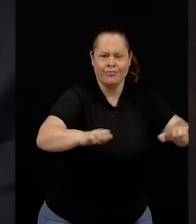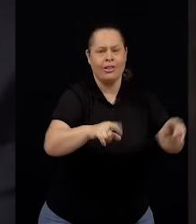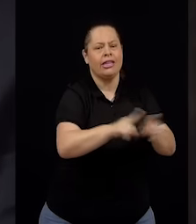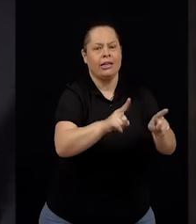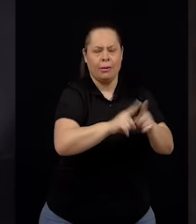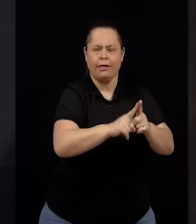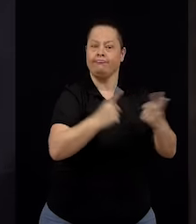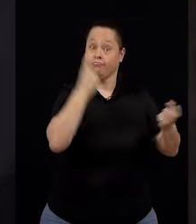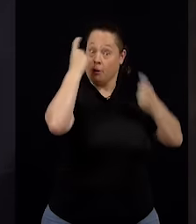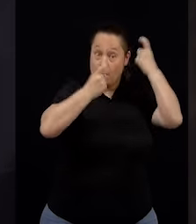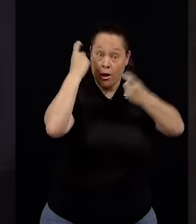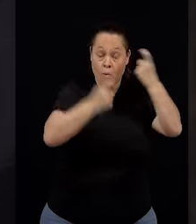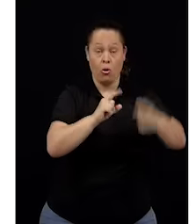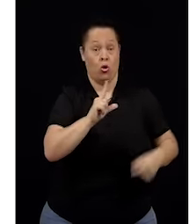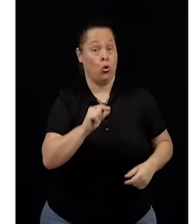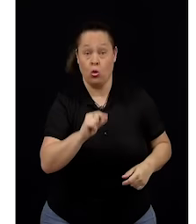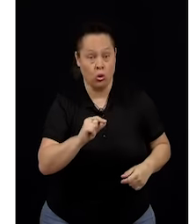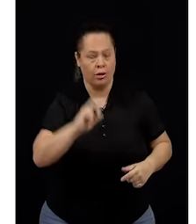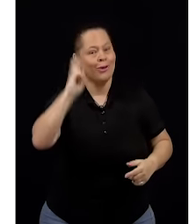uma atenção maior à cultura.